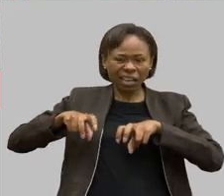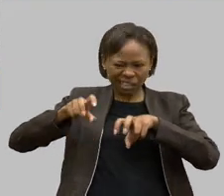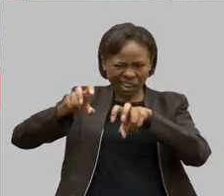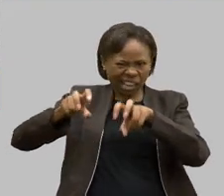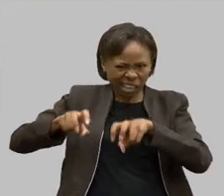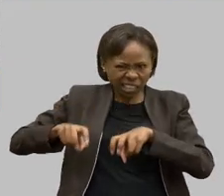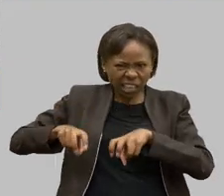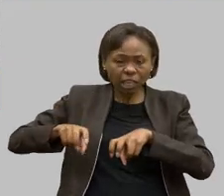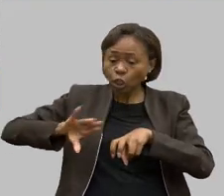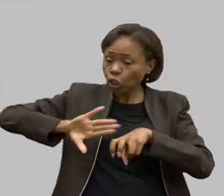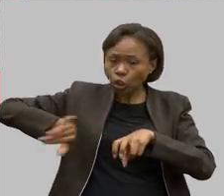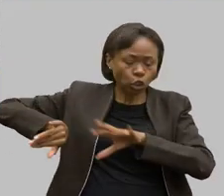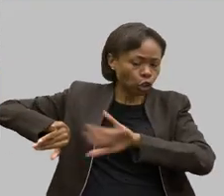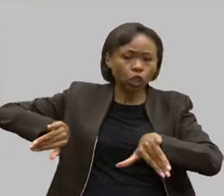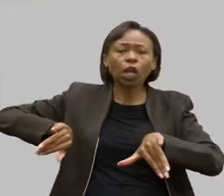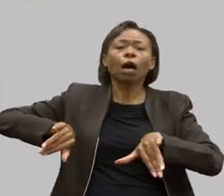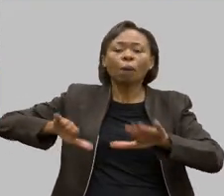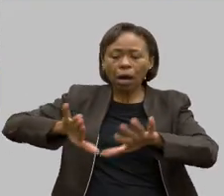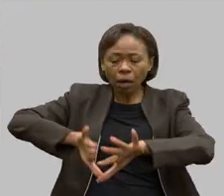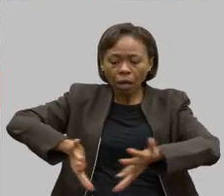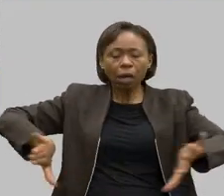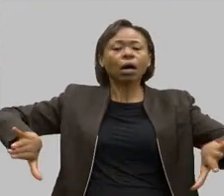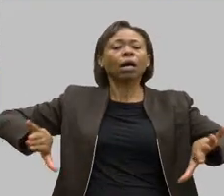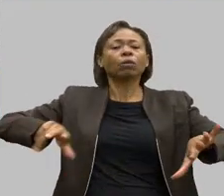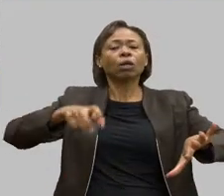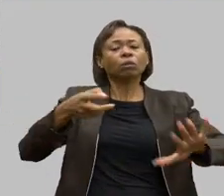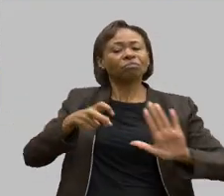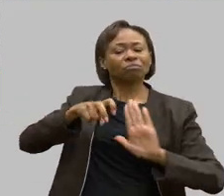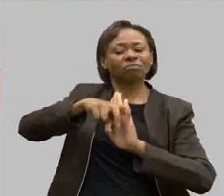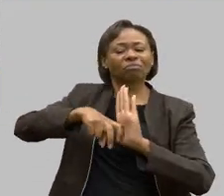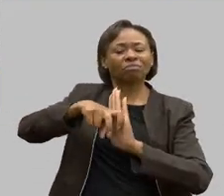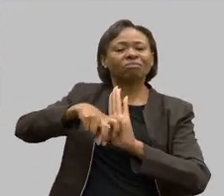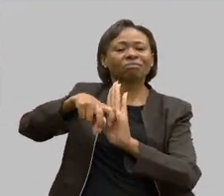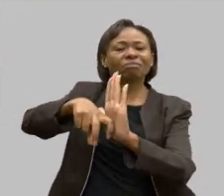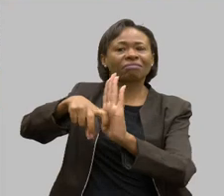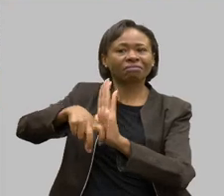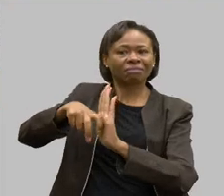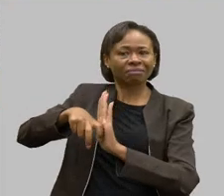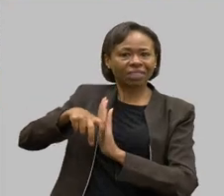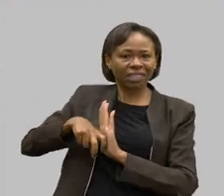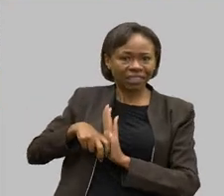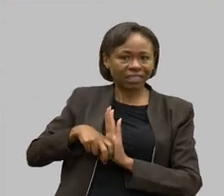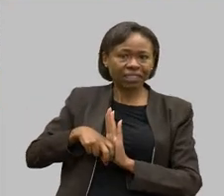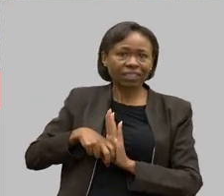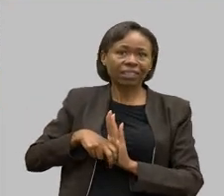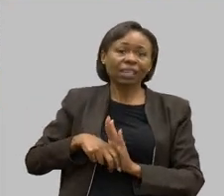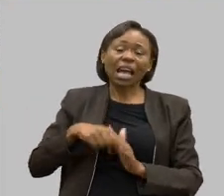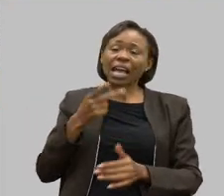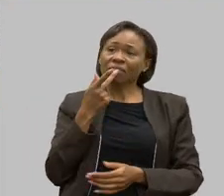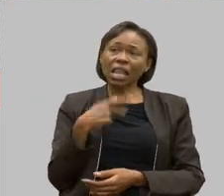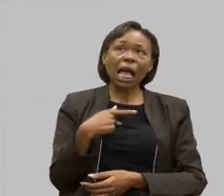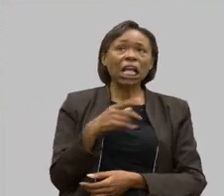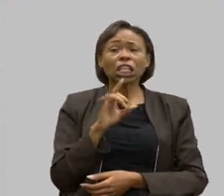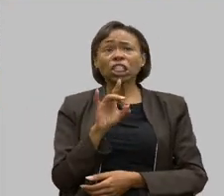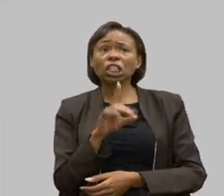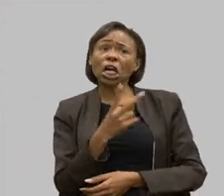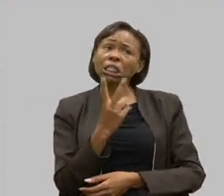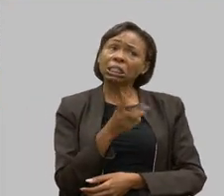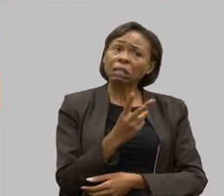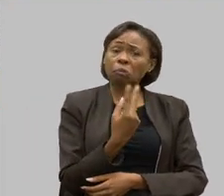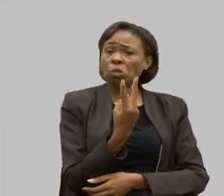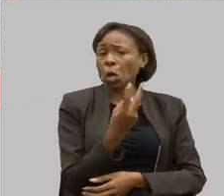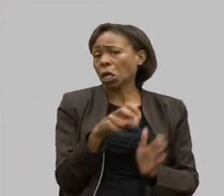o espaço para pessoas cadeirantes. E o Palácio das Artes falou, mas a gente nunca recebeu mais de dois cadeirantes. No primeiro dia que